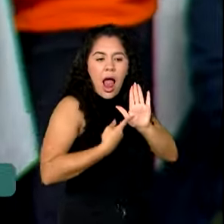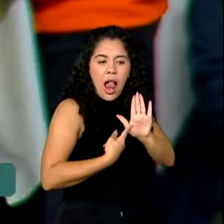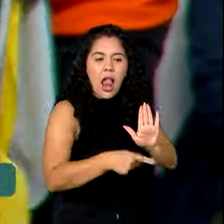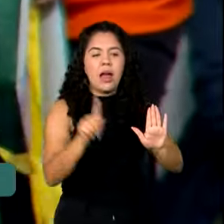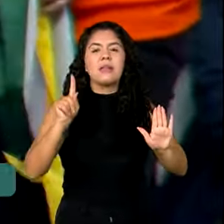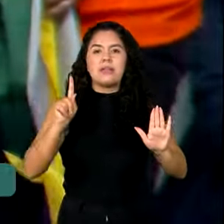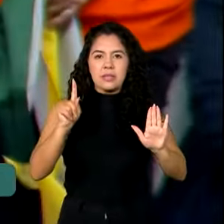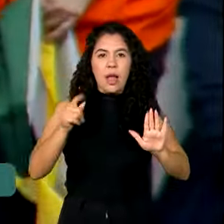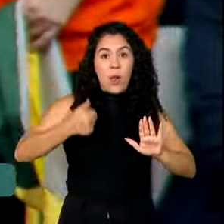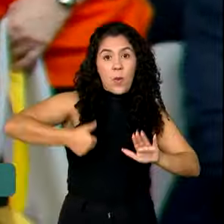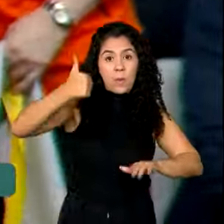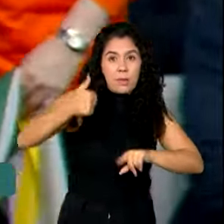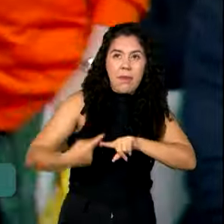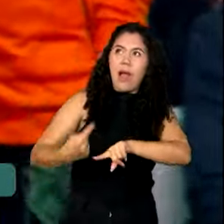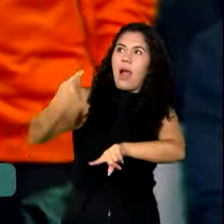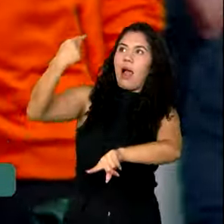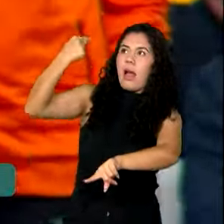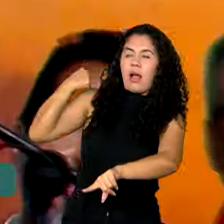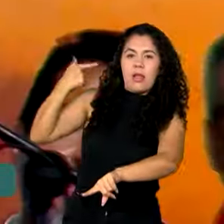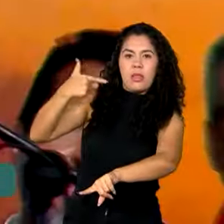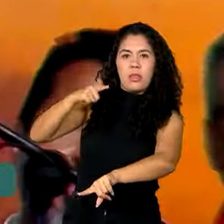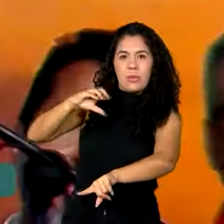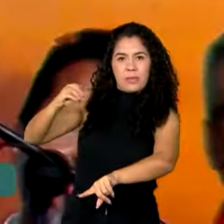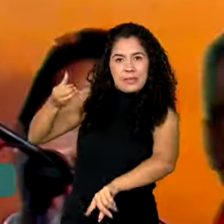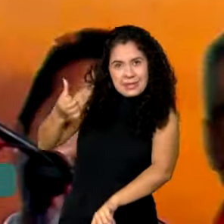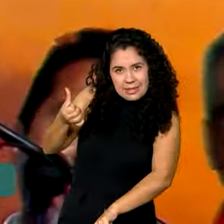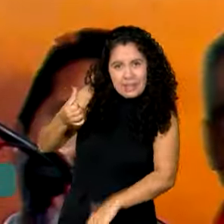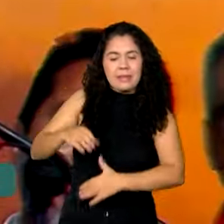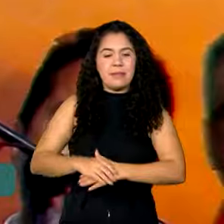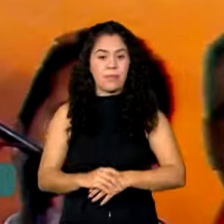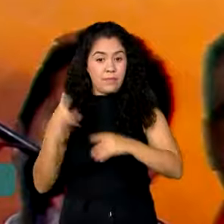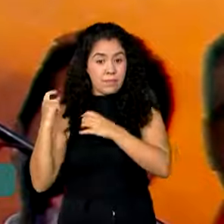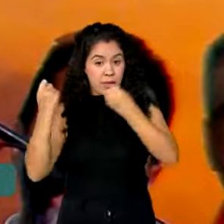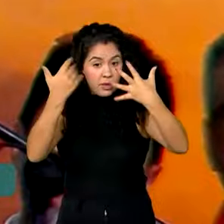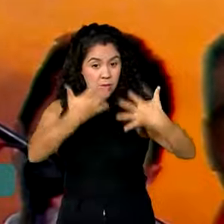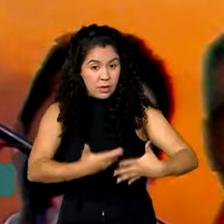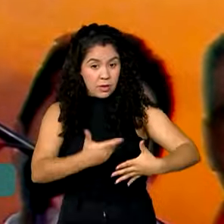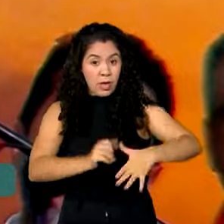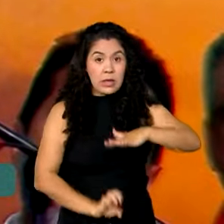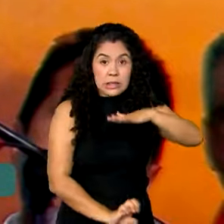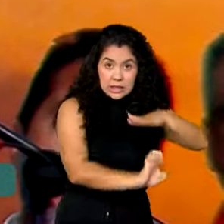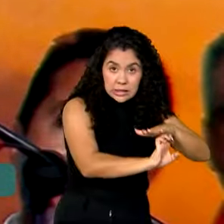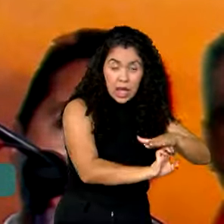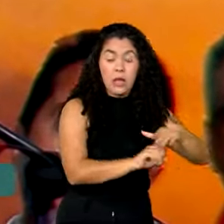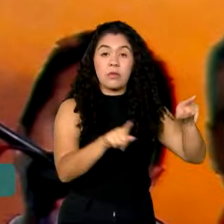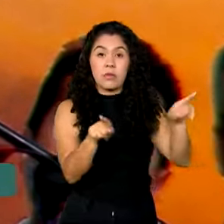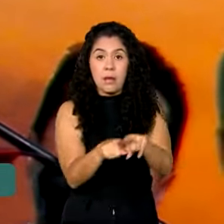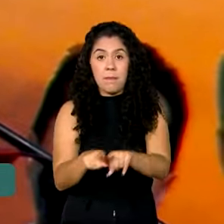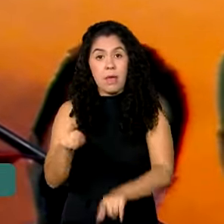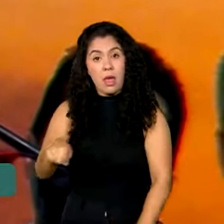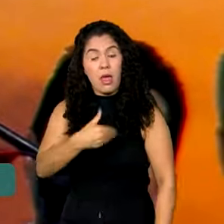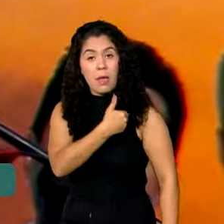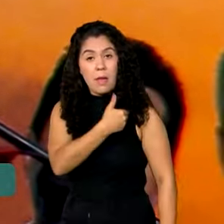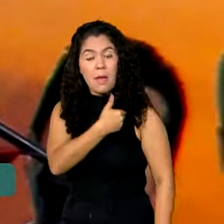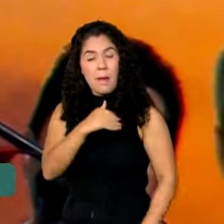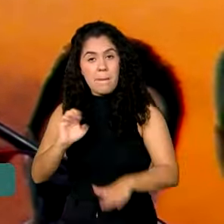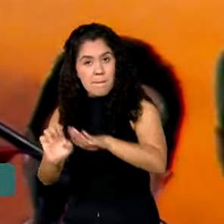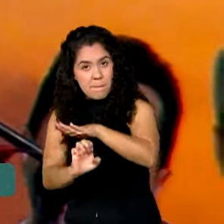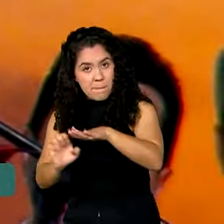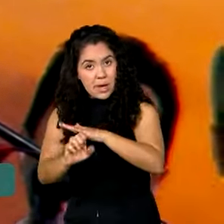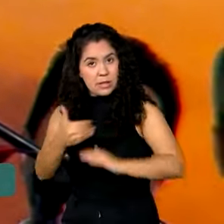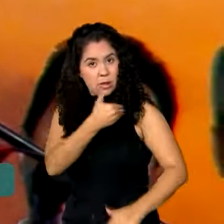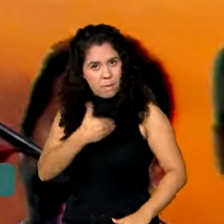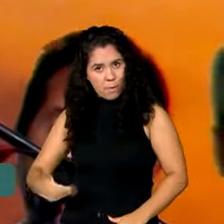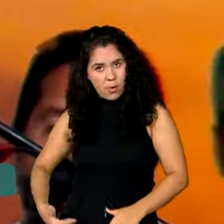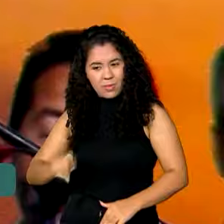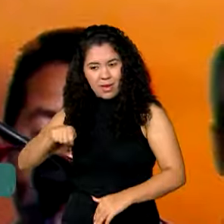primeiro mandato dele, em 2006. O Estado e uma empresa pública como a Petrobras, ela serve